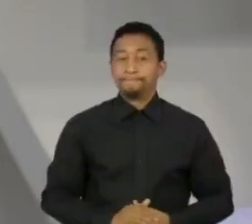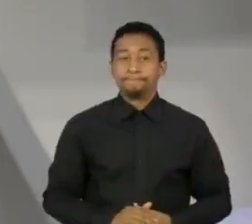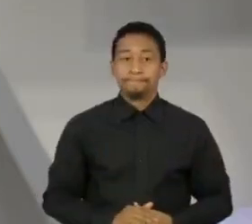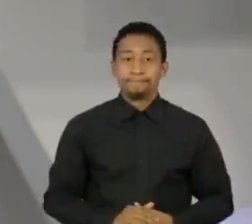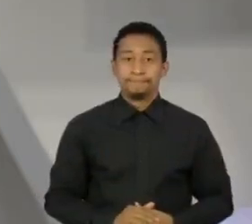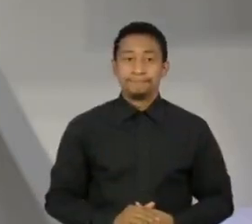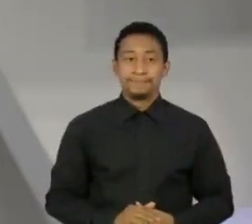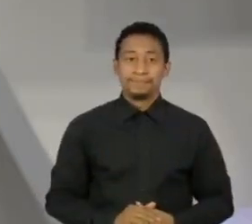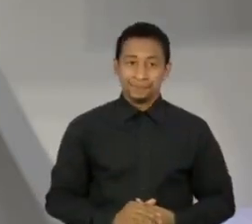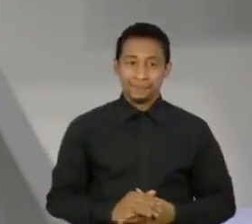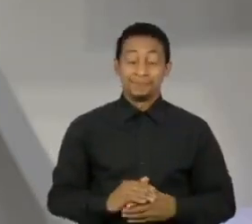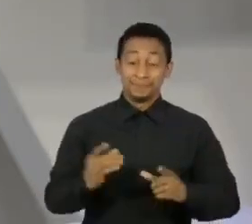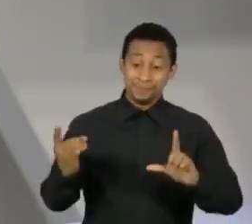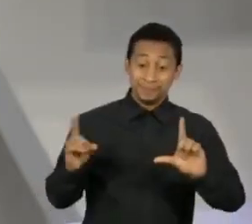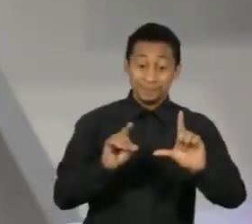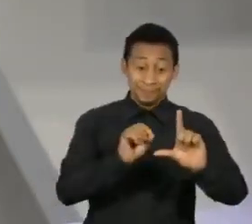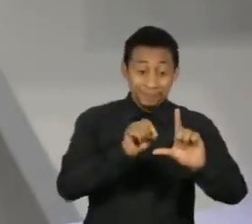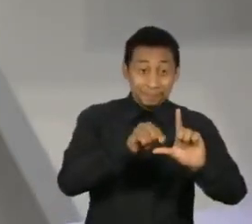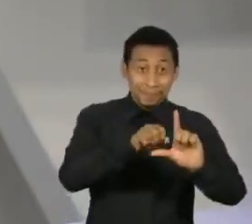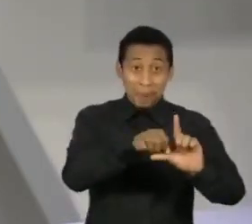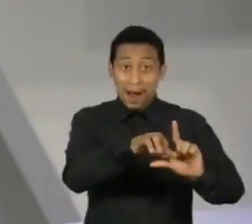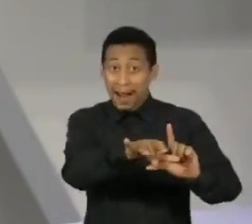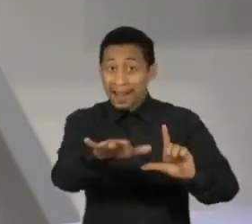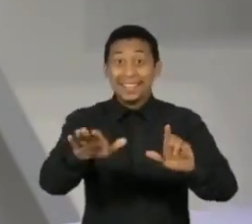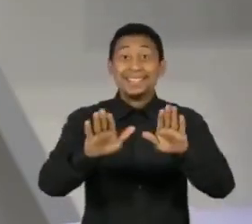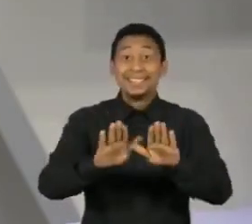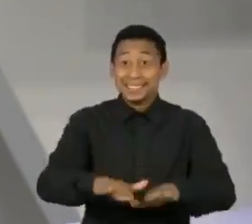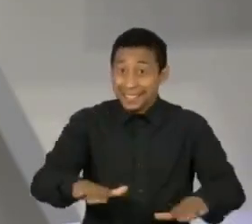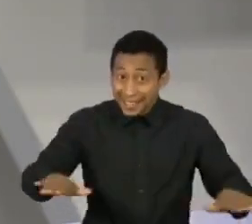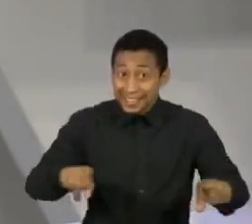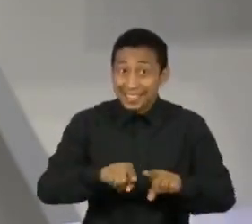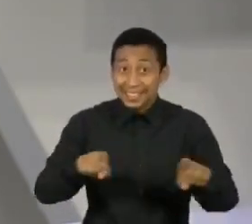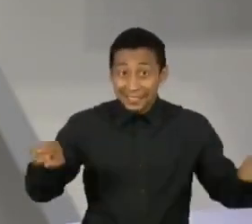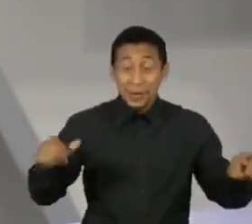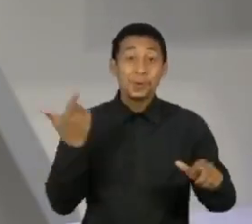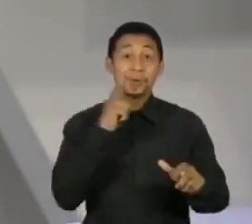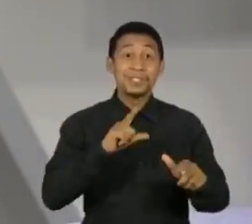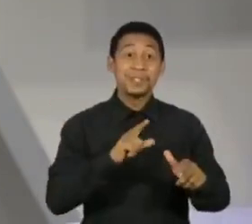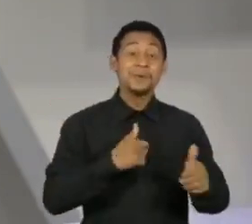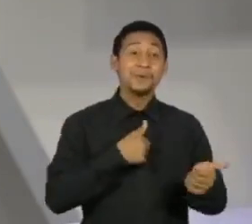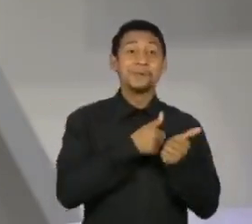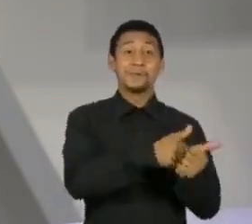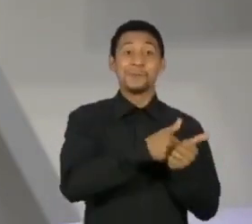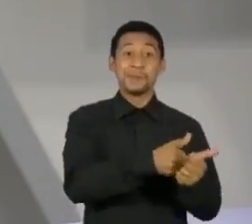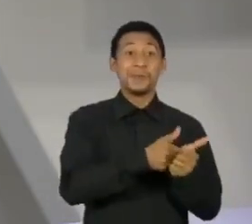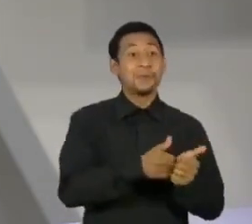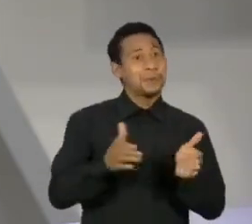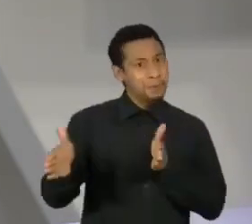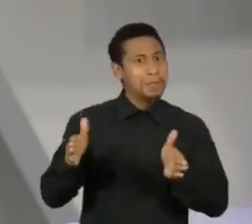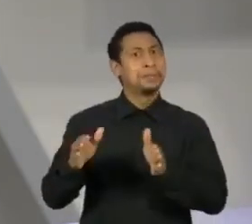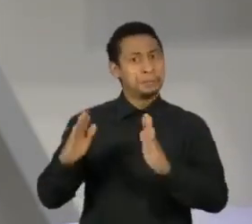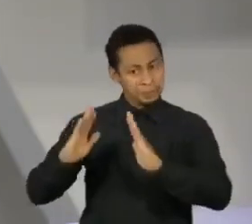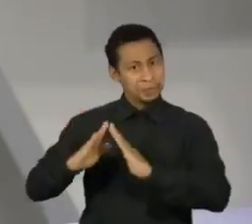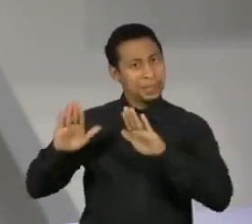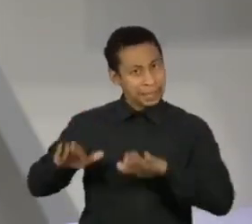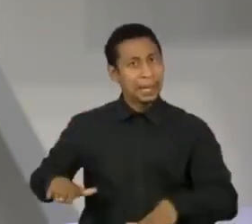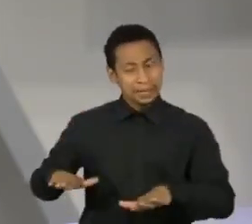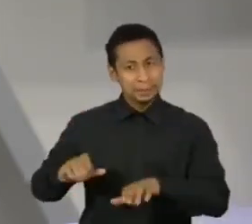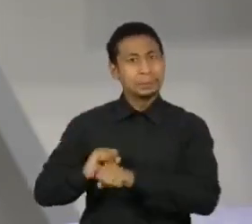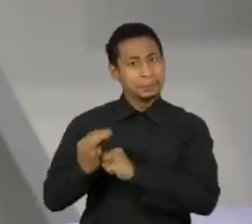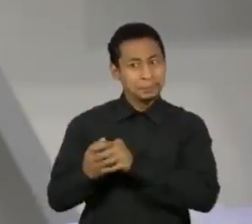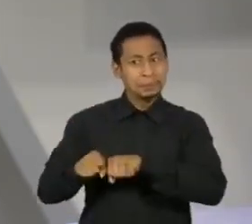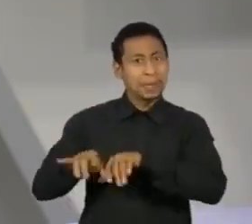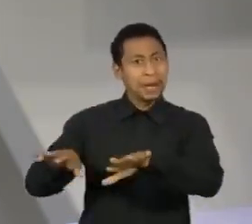Os influenciadores digitais mirins ganharam seguidores durante o isolamento social da pandemia, o que